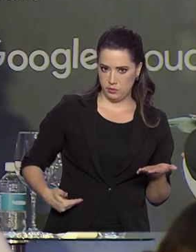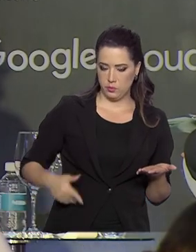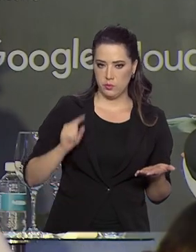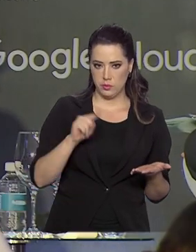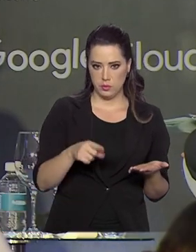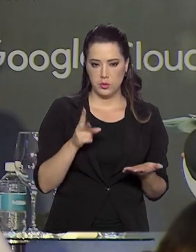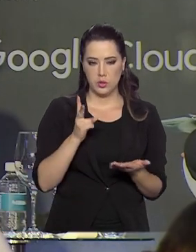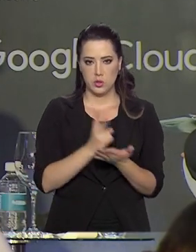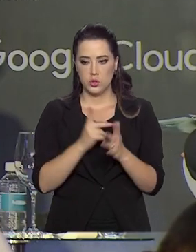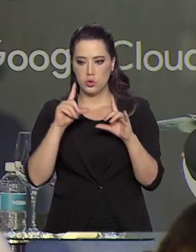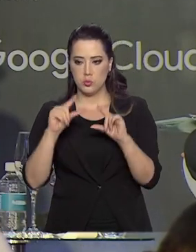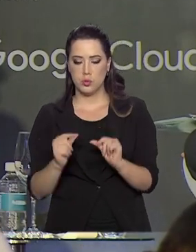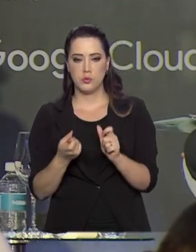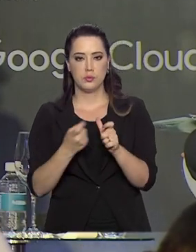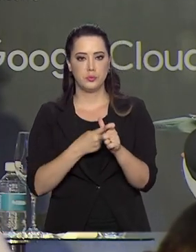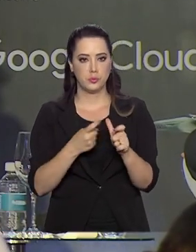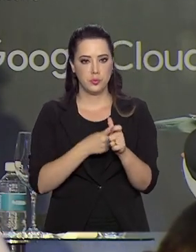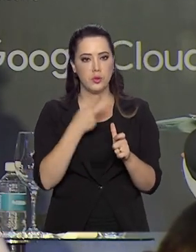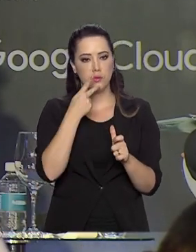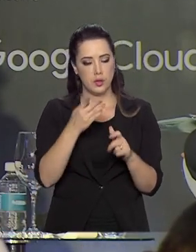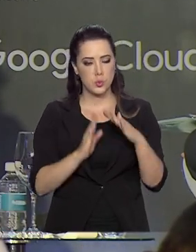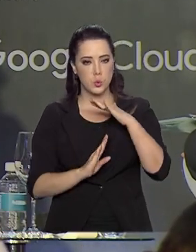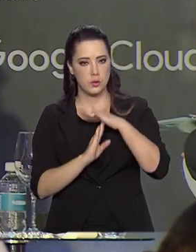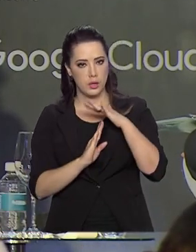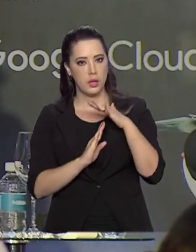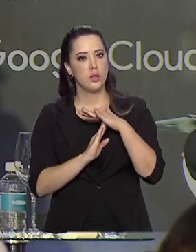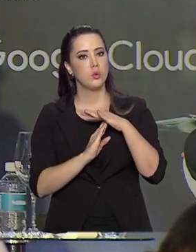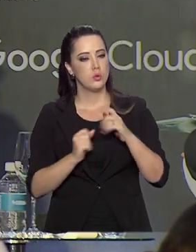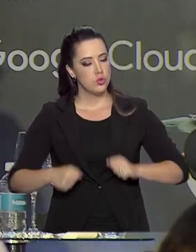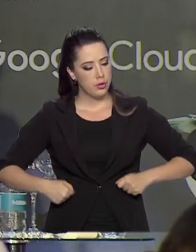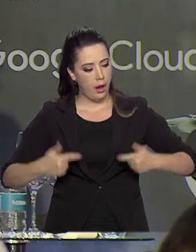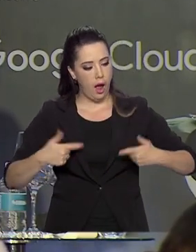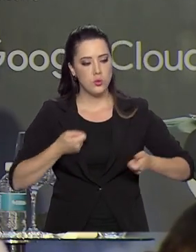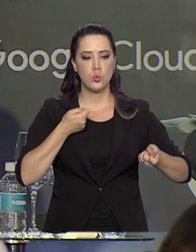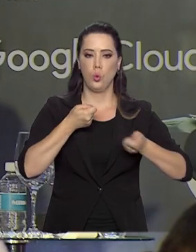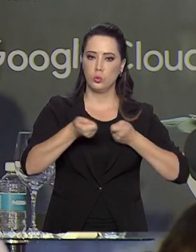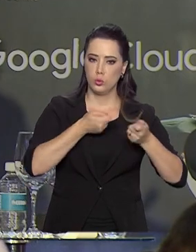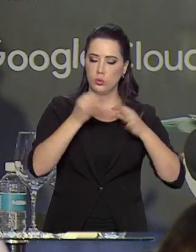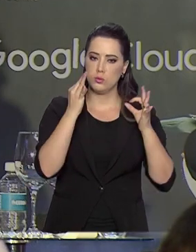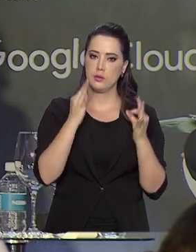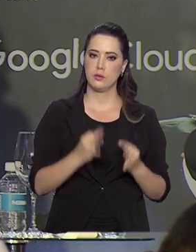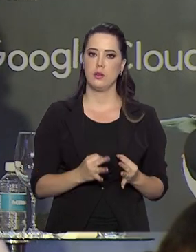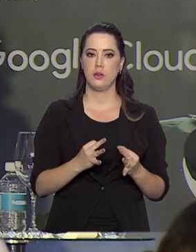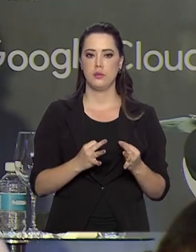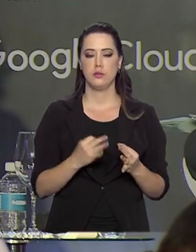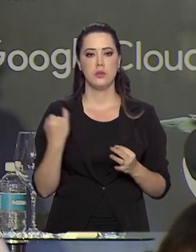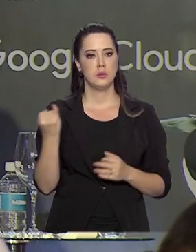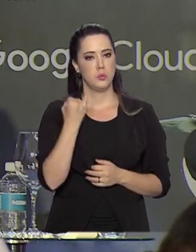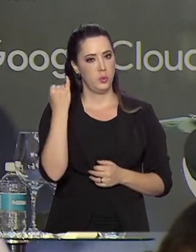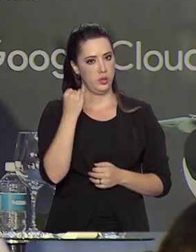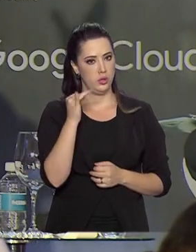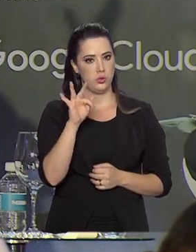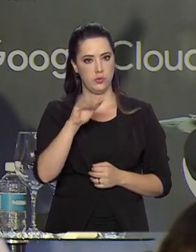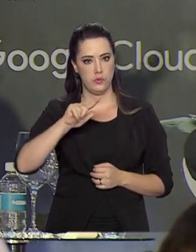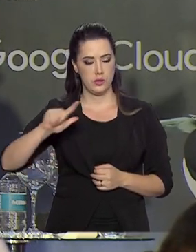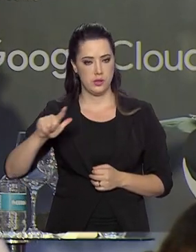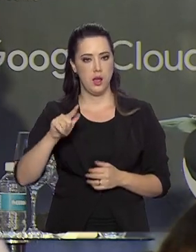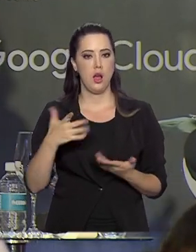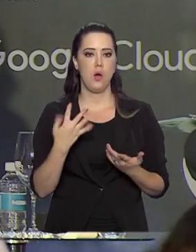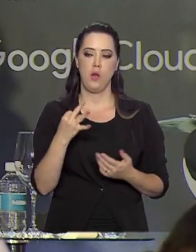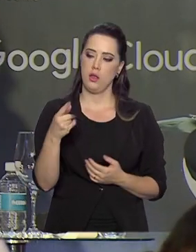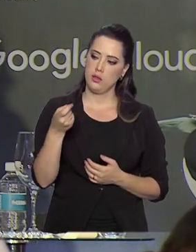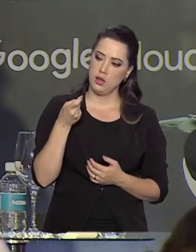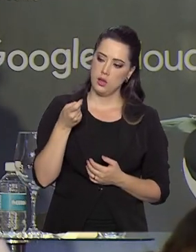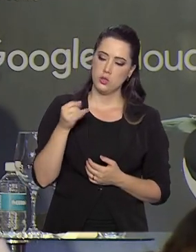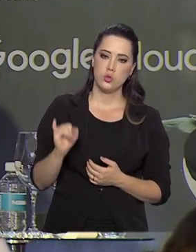afirmamos o compromisso com o teto de gastos, esse compromisso de reforço dos fundamentos fiscais está fazendo a taxa